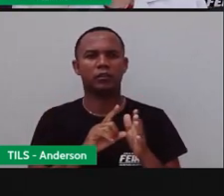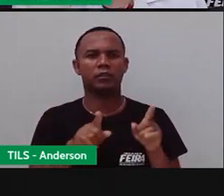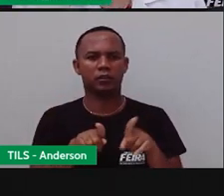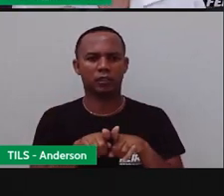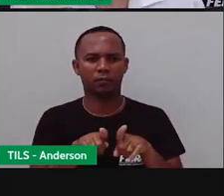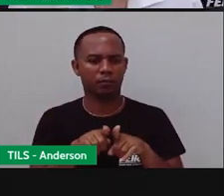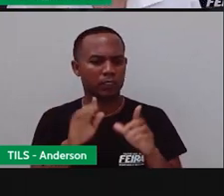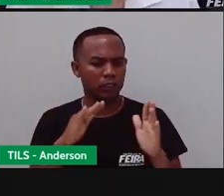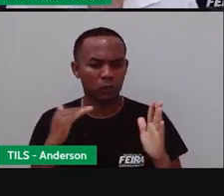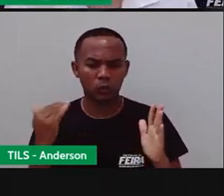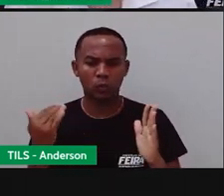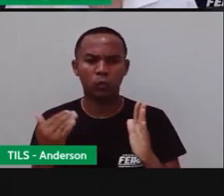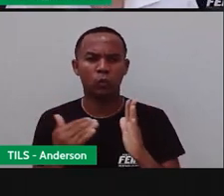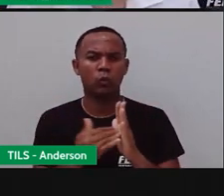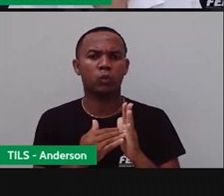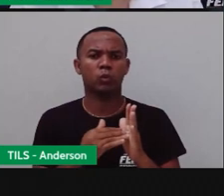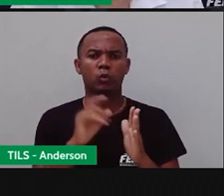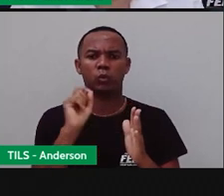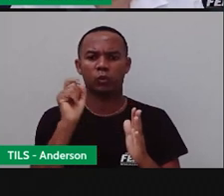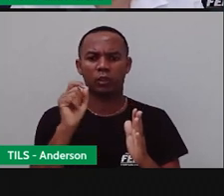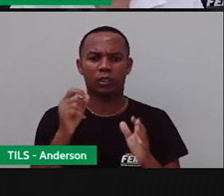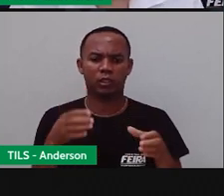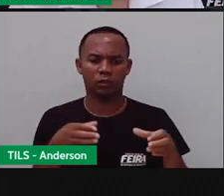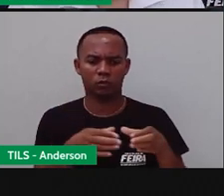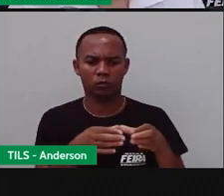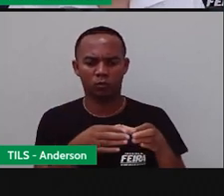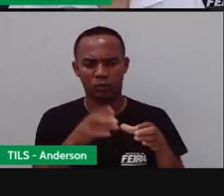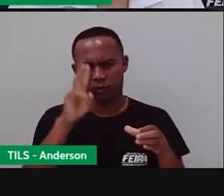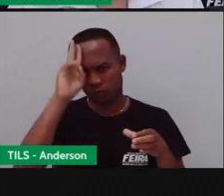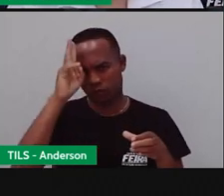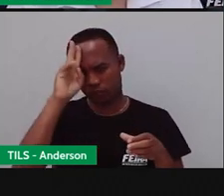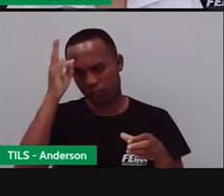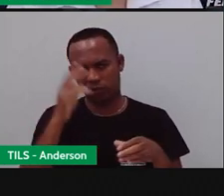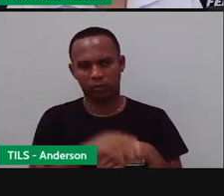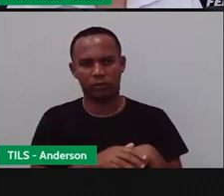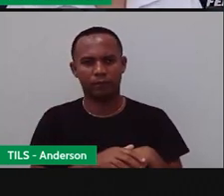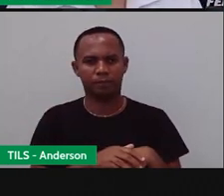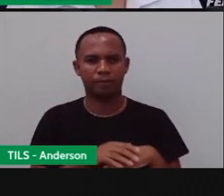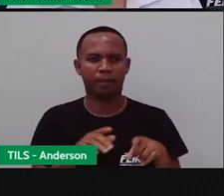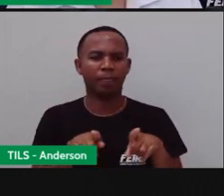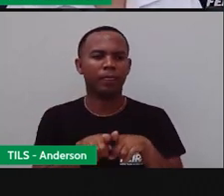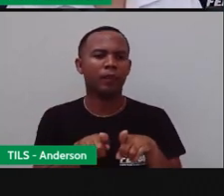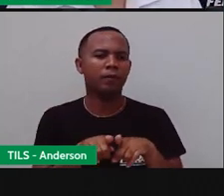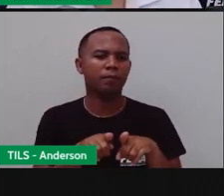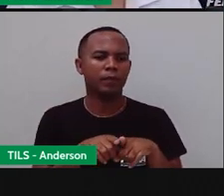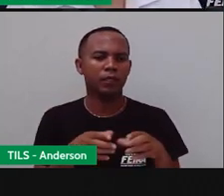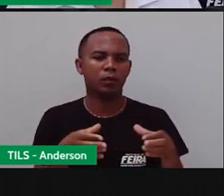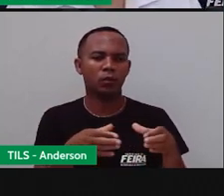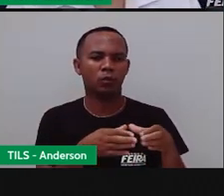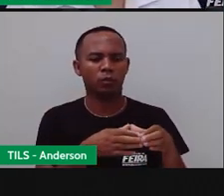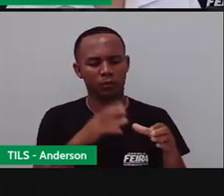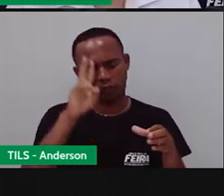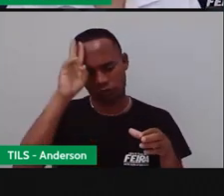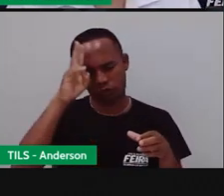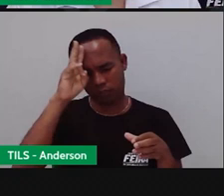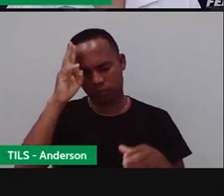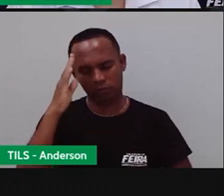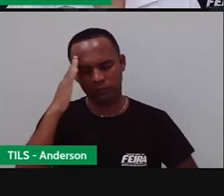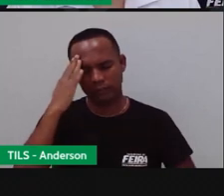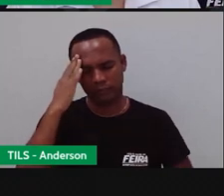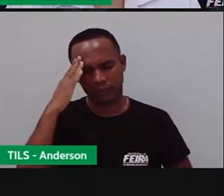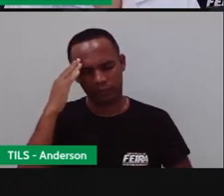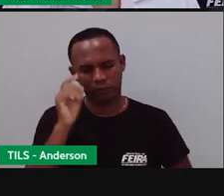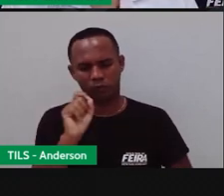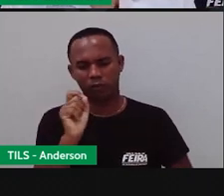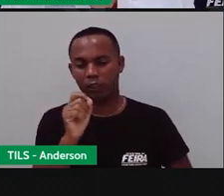Então, tudo isso é por conta dos historiadores, né? Os historiadores entendem atualmente que tudo que é produzido pelo